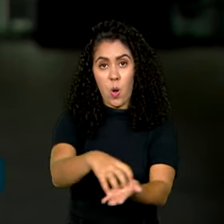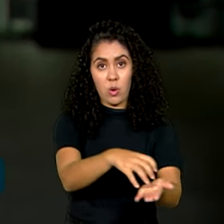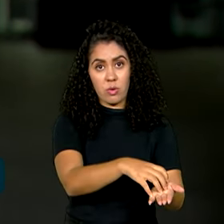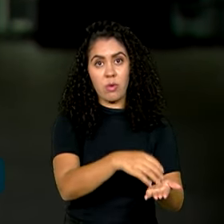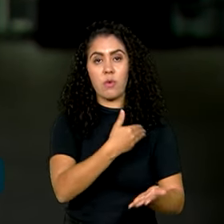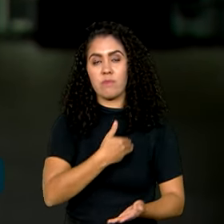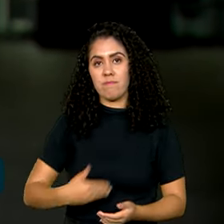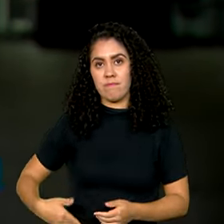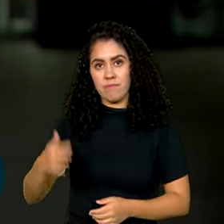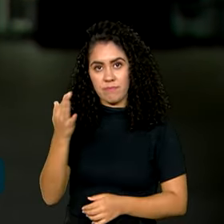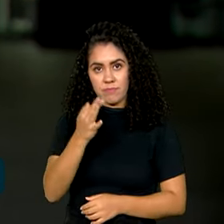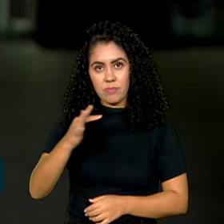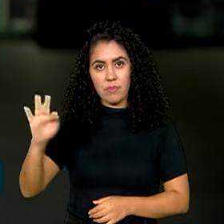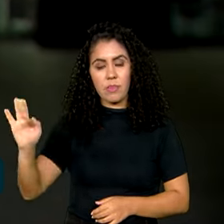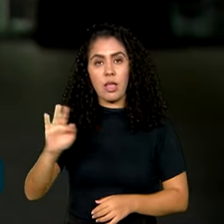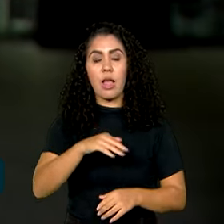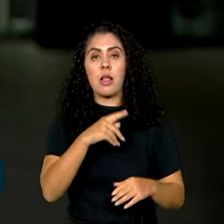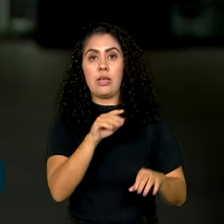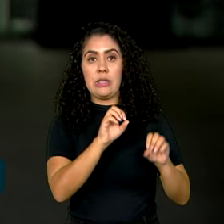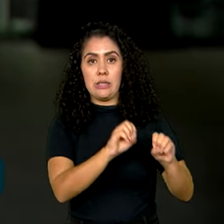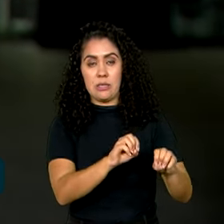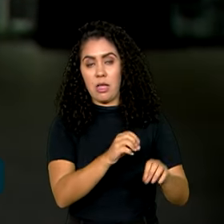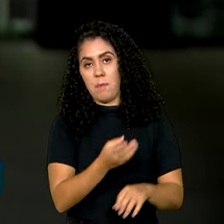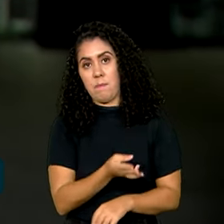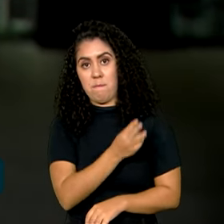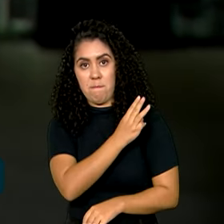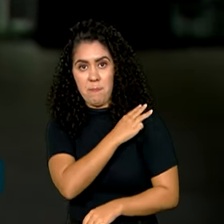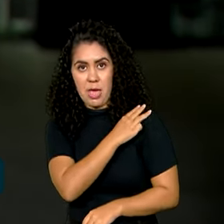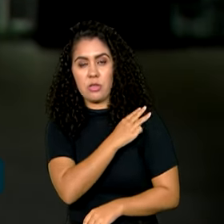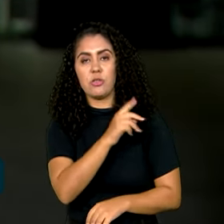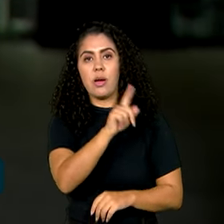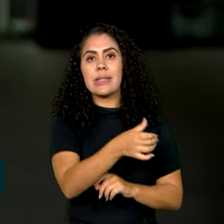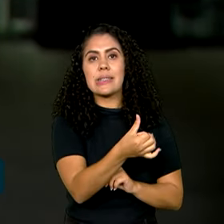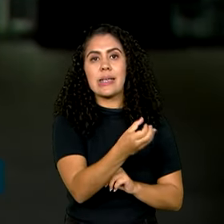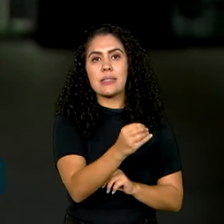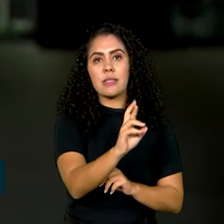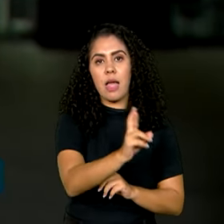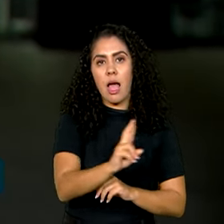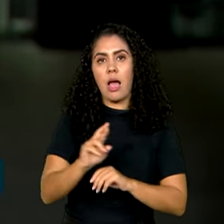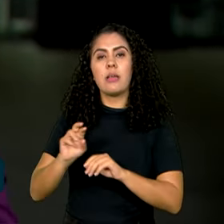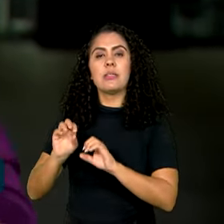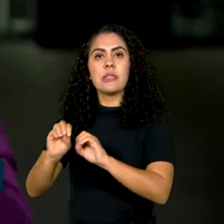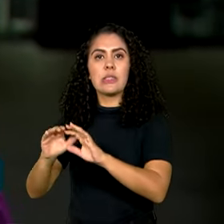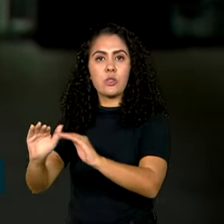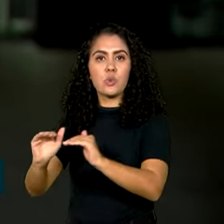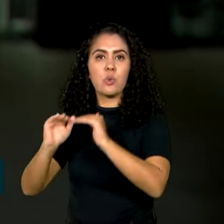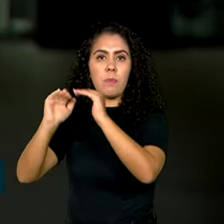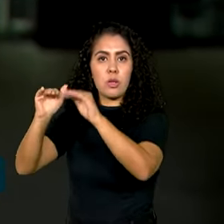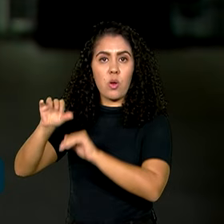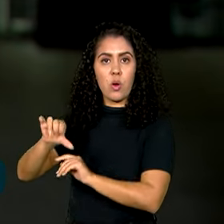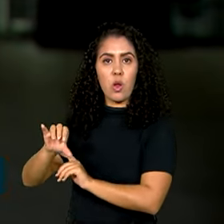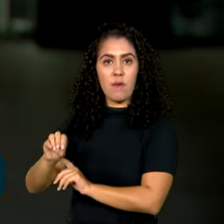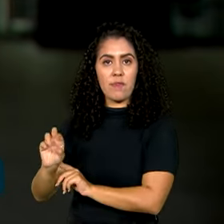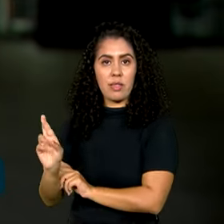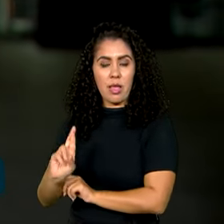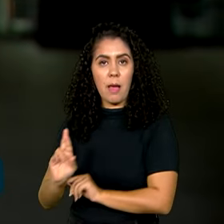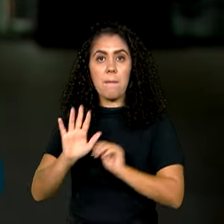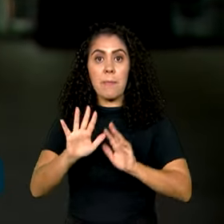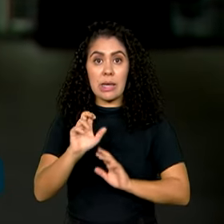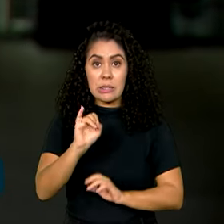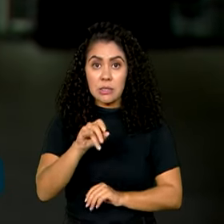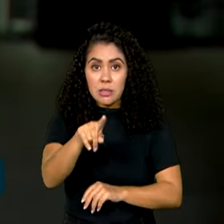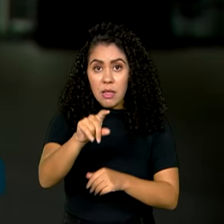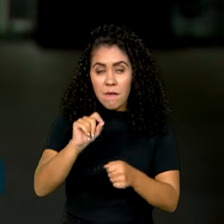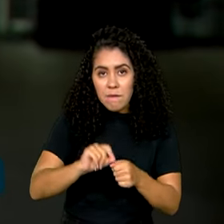médio custa R 60 e para nível superior R$ 90. Mas se você faz faculdade